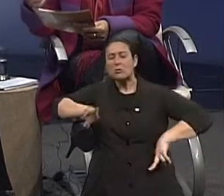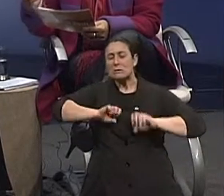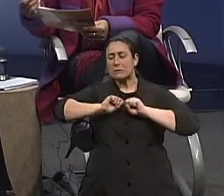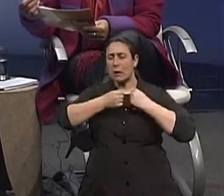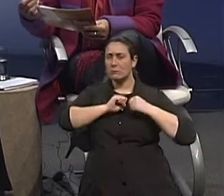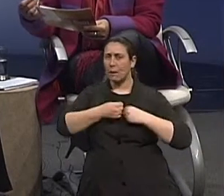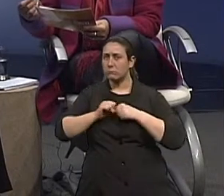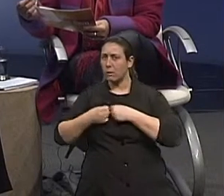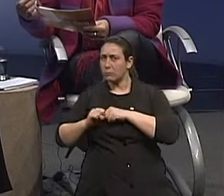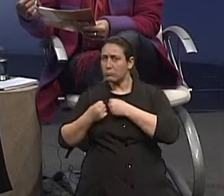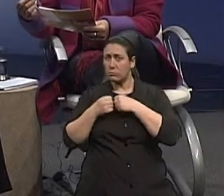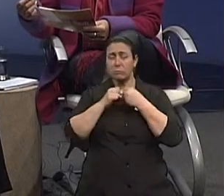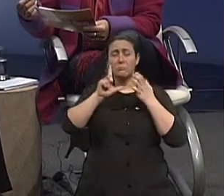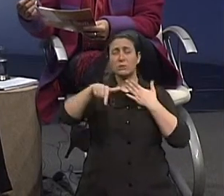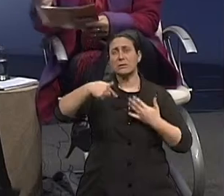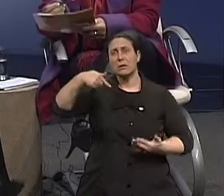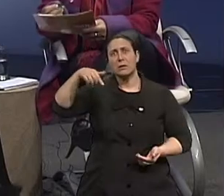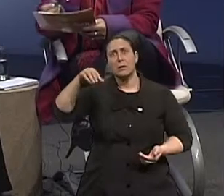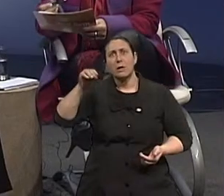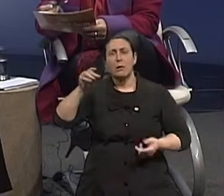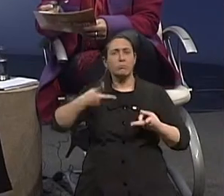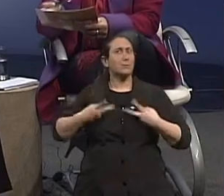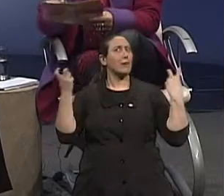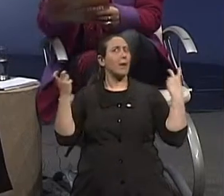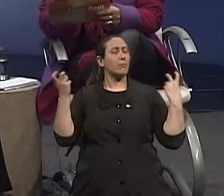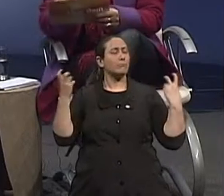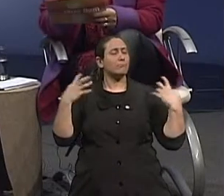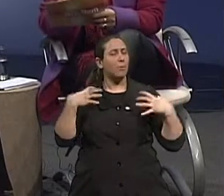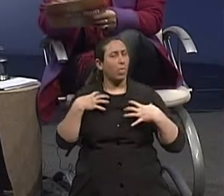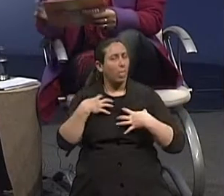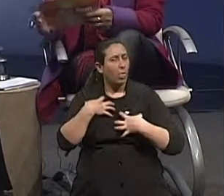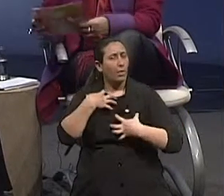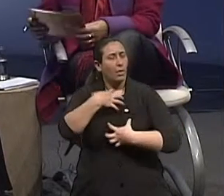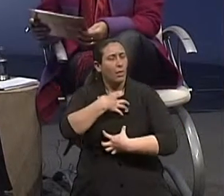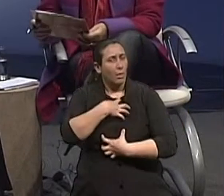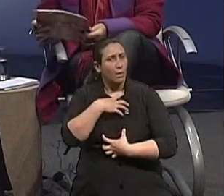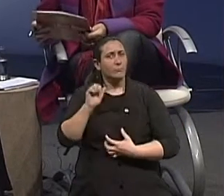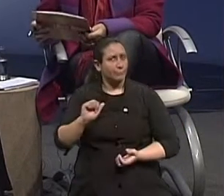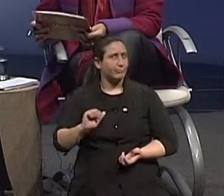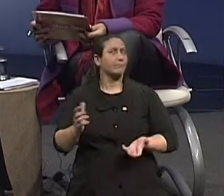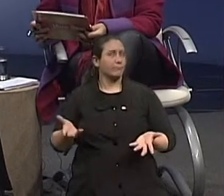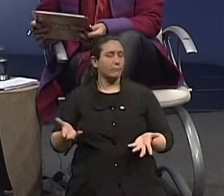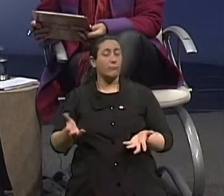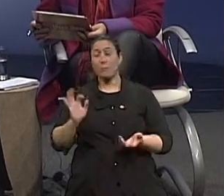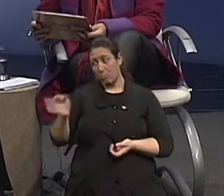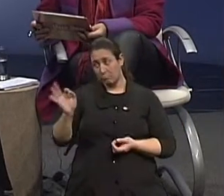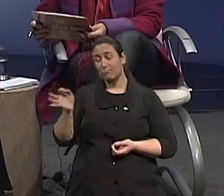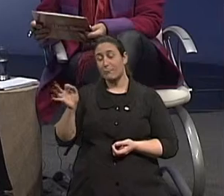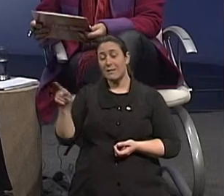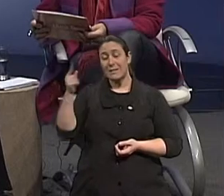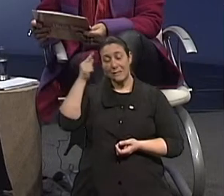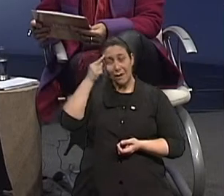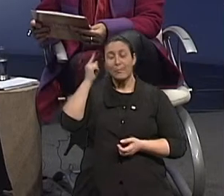pouquinhos, é ou não é? Bem assim. É bem assim? É. Que coisa boa, acertei, viu, Essa construção é bem assim, em